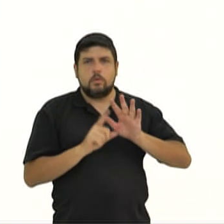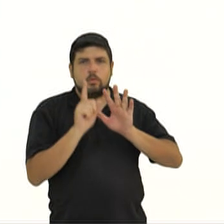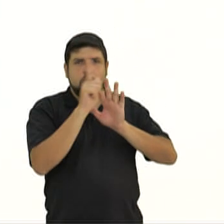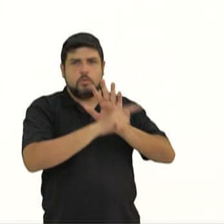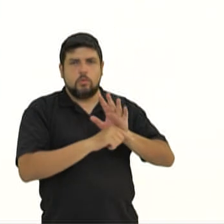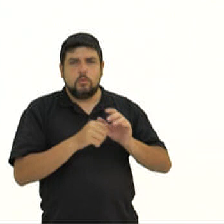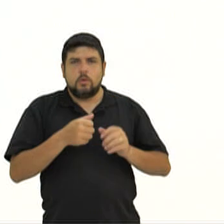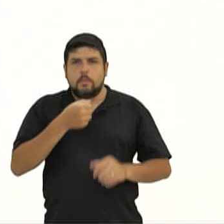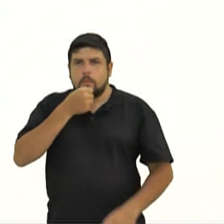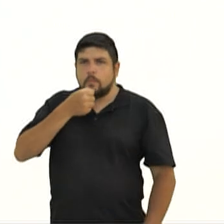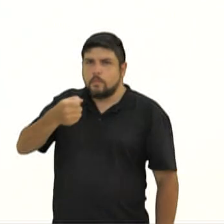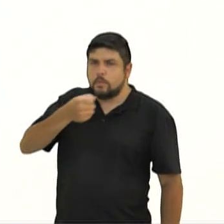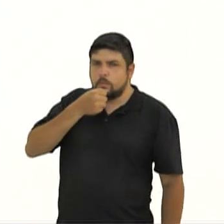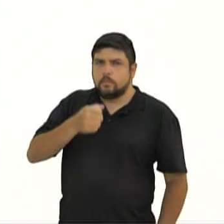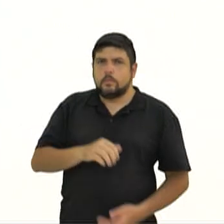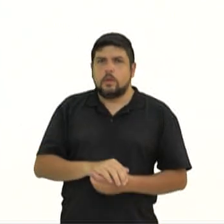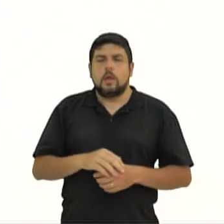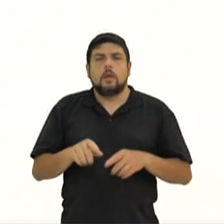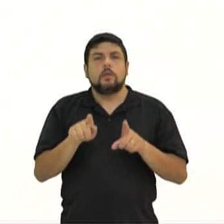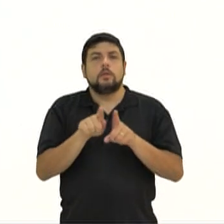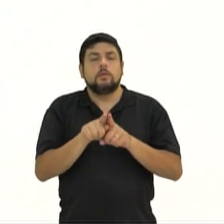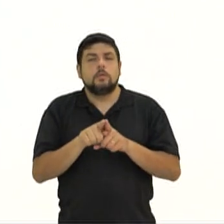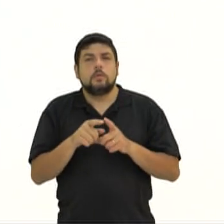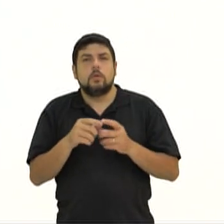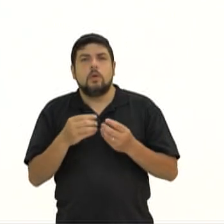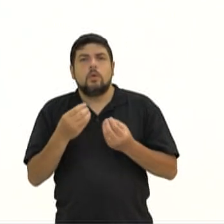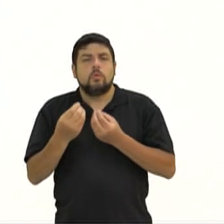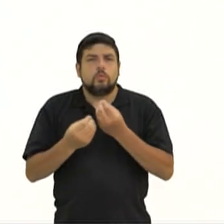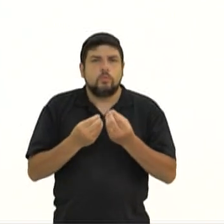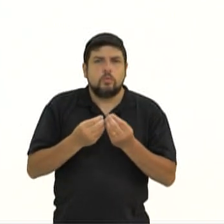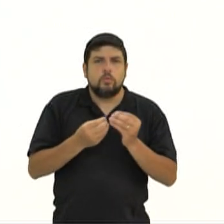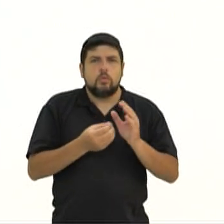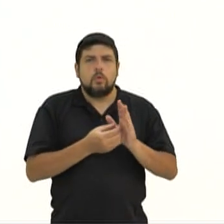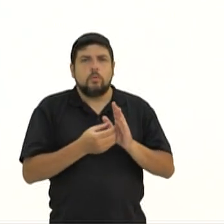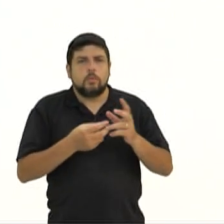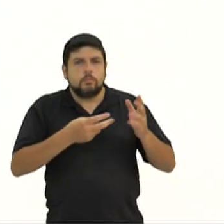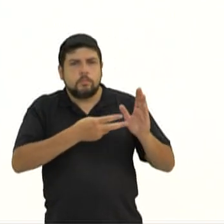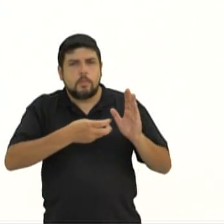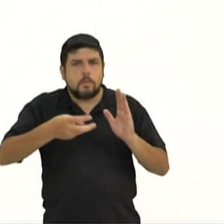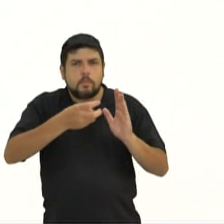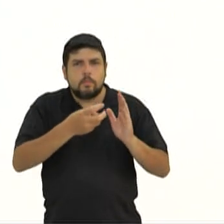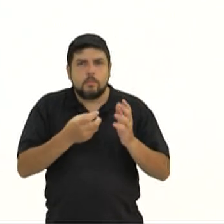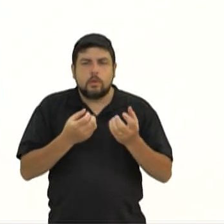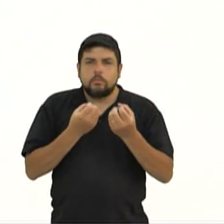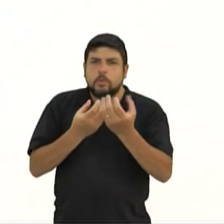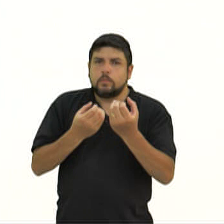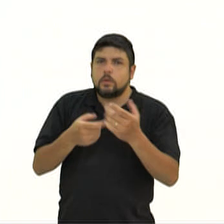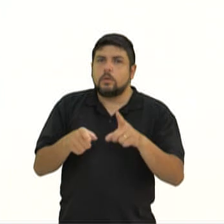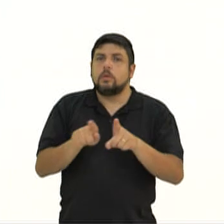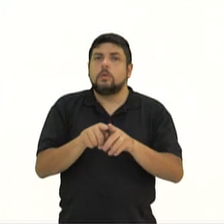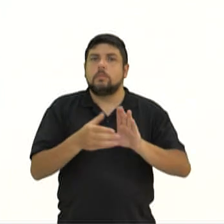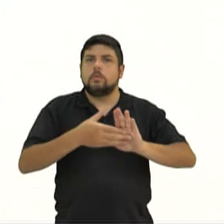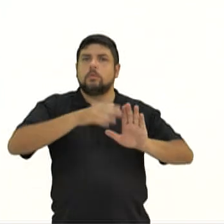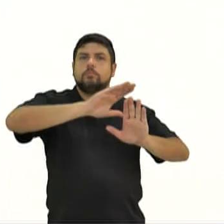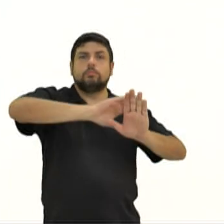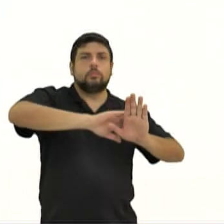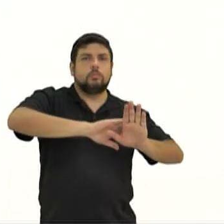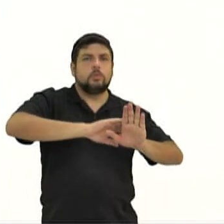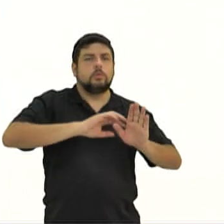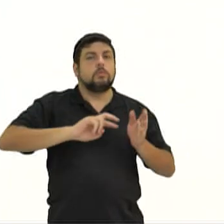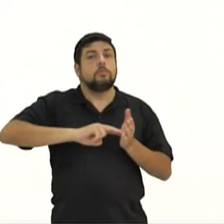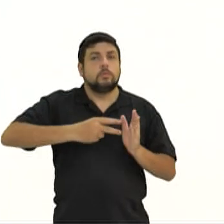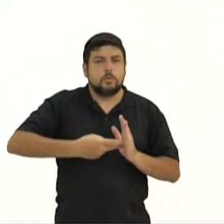reportagem, localizar informações implícitas e explícitas no gênero reportagem, rever os elementos que compõem uma